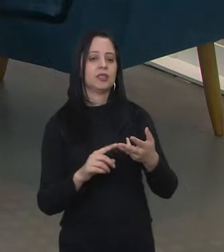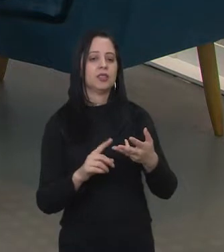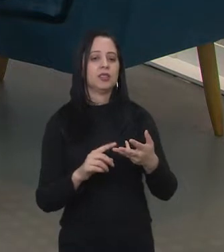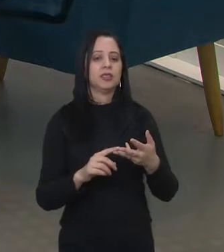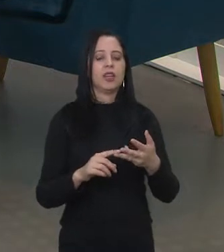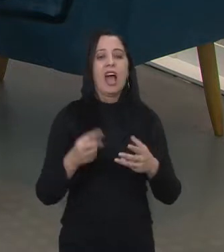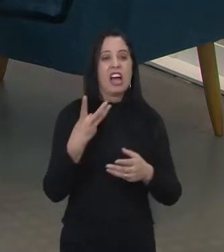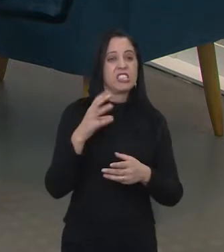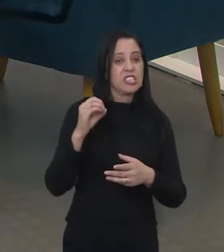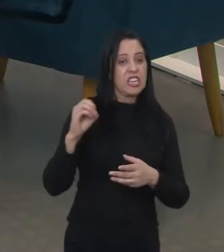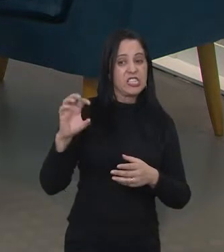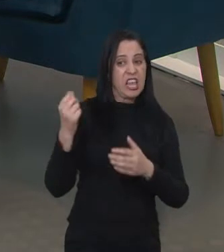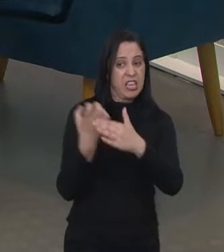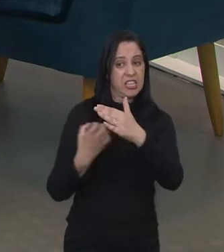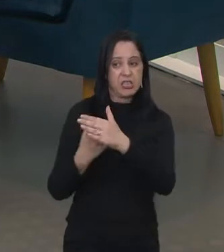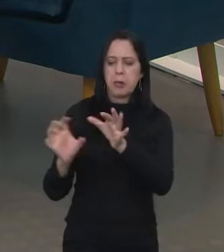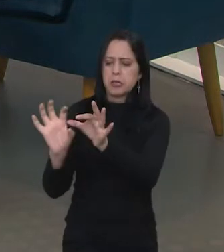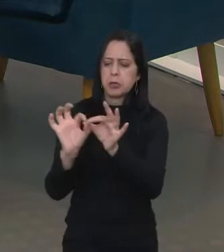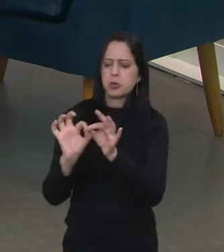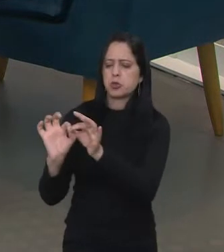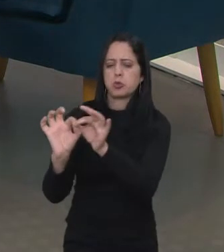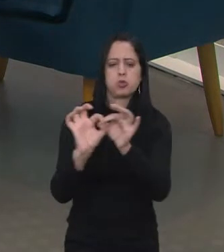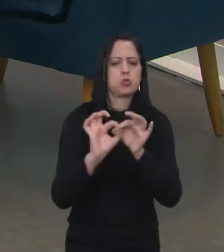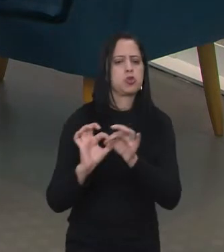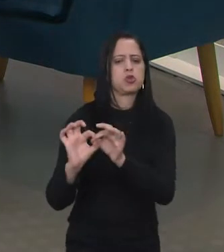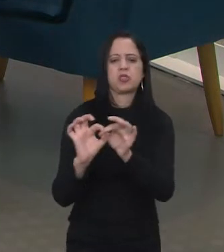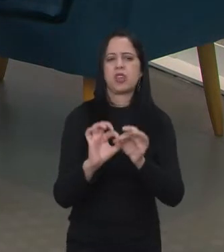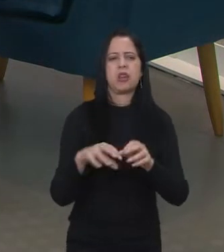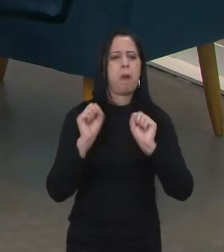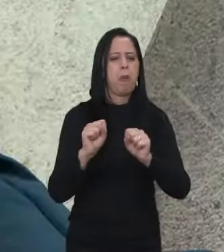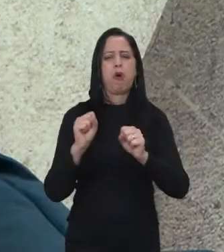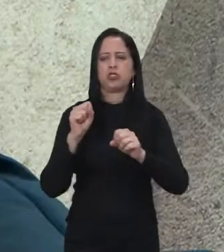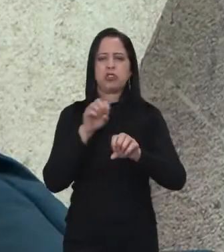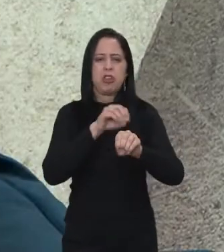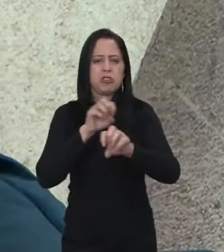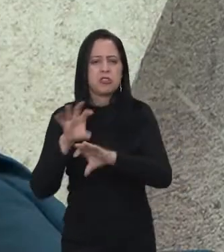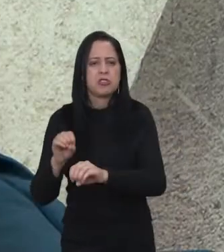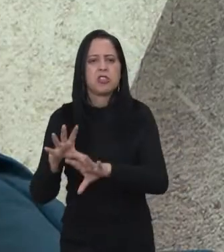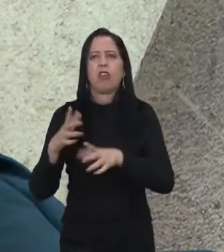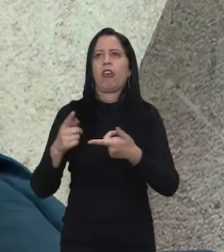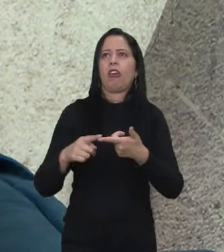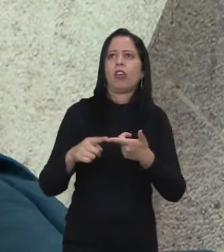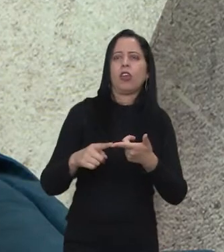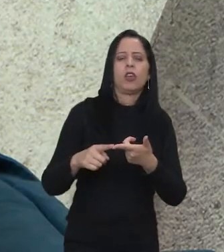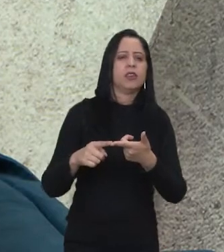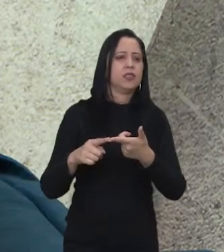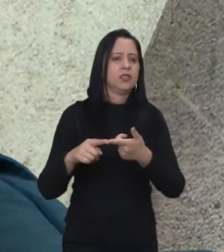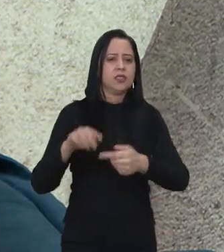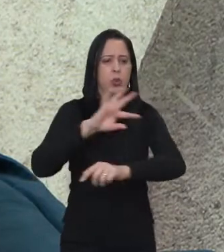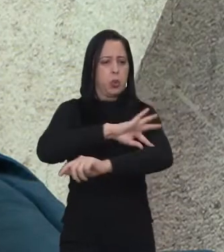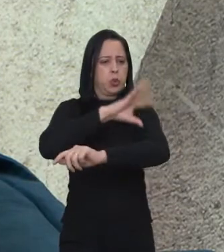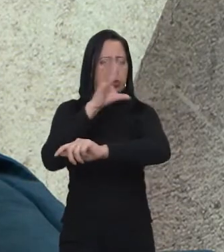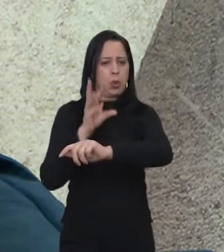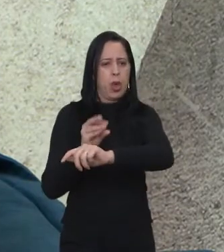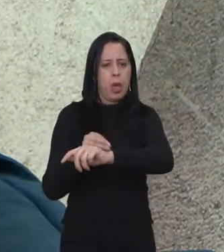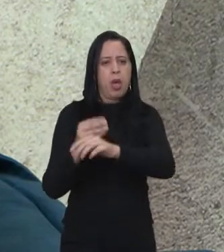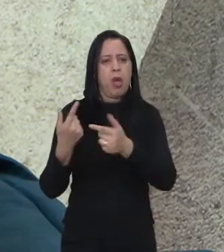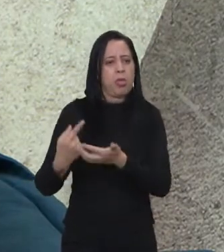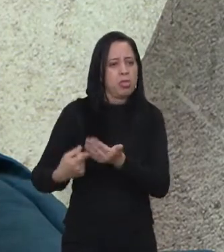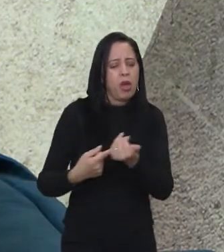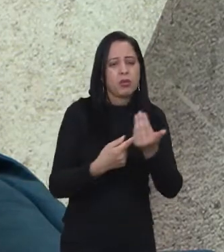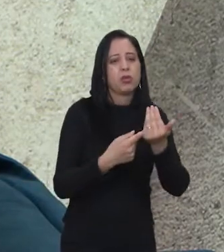todos os stakeholders, todas as 300 empresas que estão conectadas no parque tecnológico, sejam instituições de ensino, grandes centros de desenvolvimento